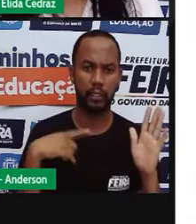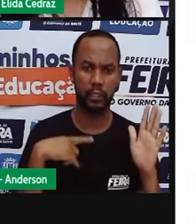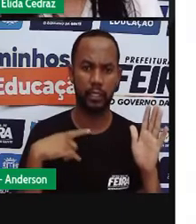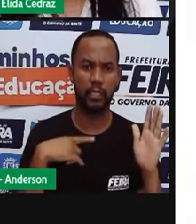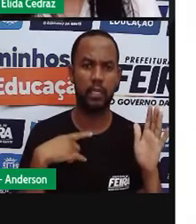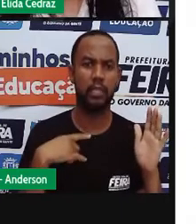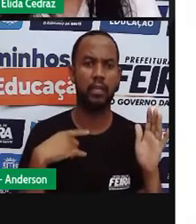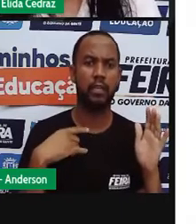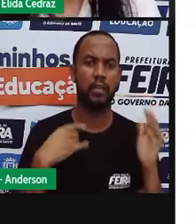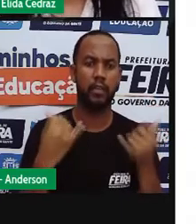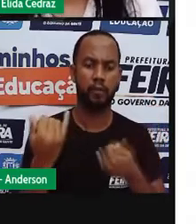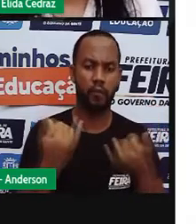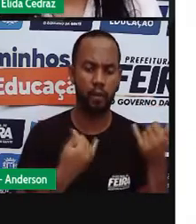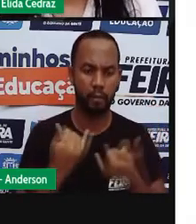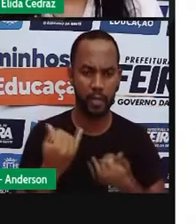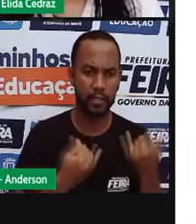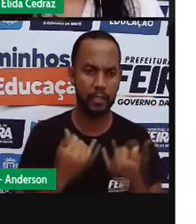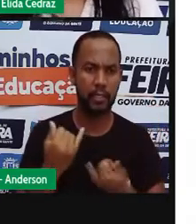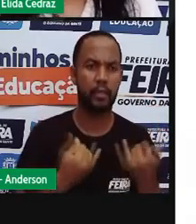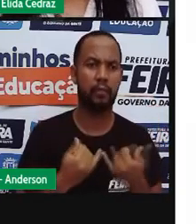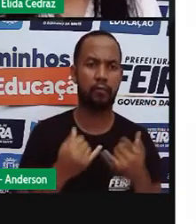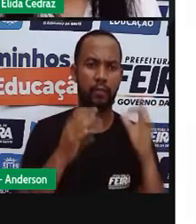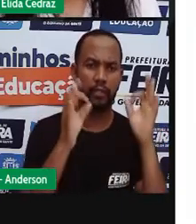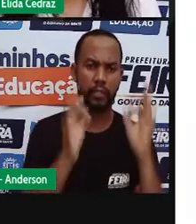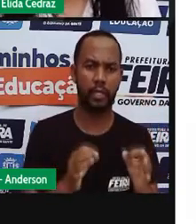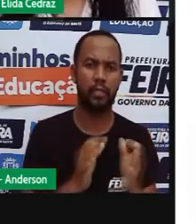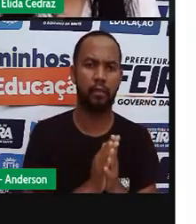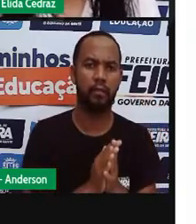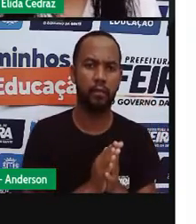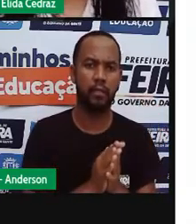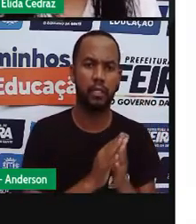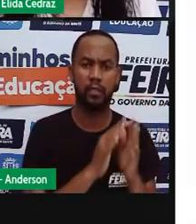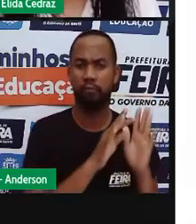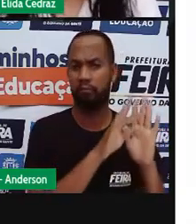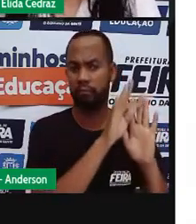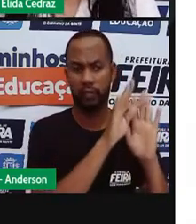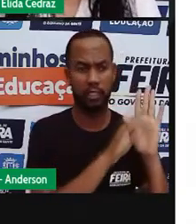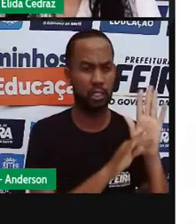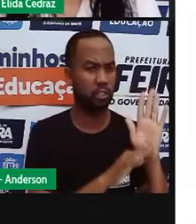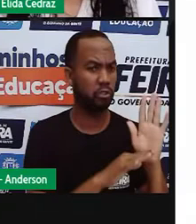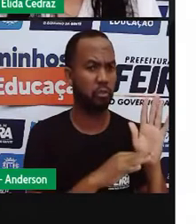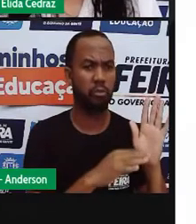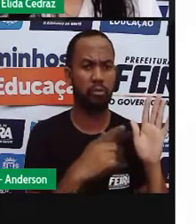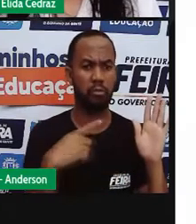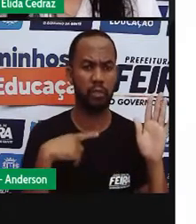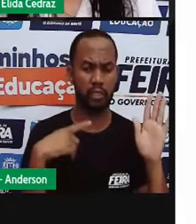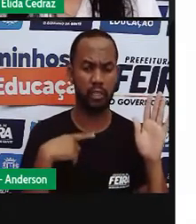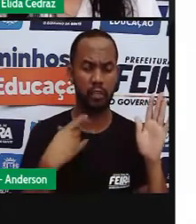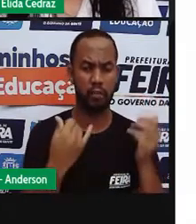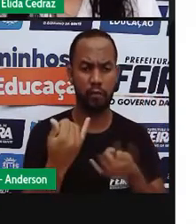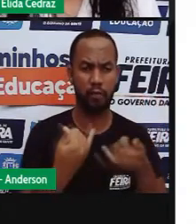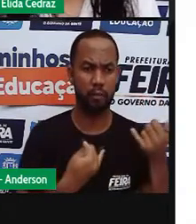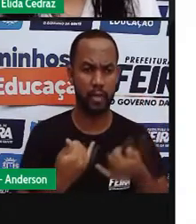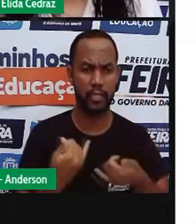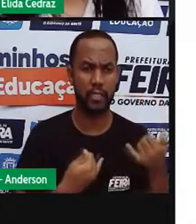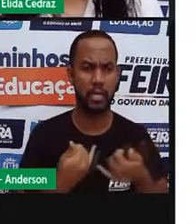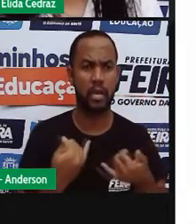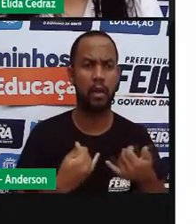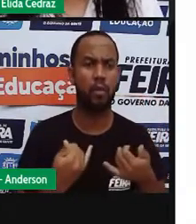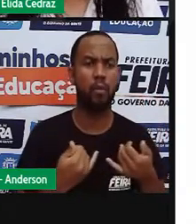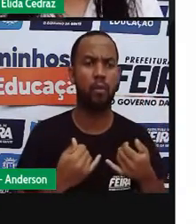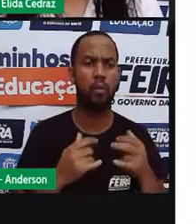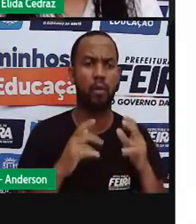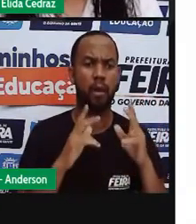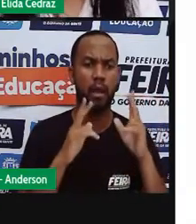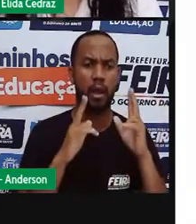nos passar. E em cada gênero, em cada tipo de texto, ele vai passar informação para a gente com um